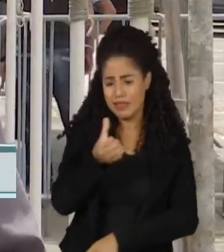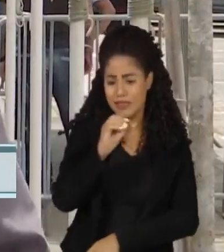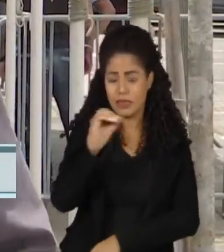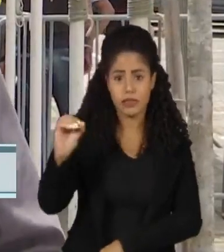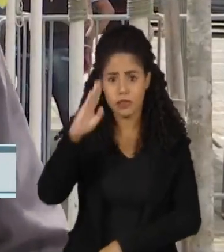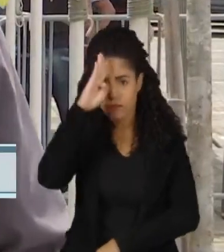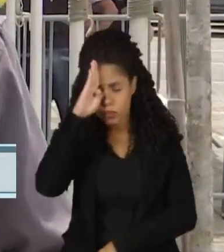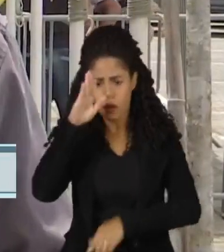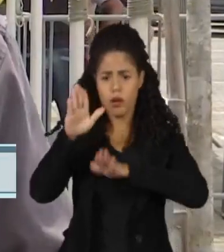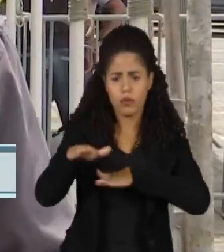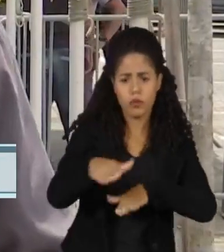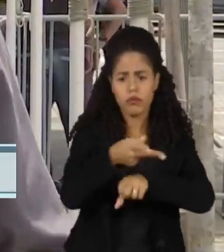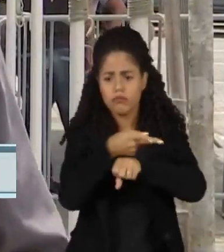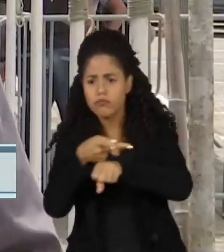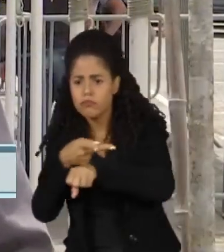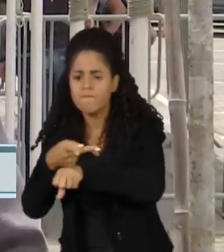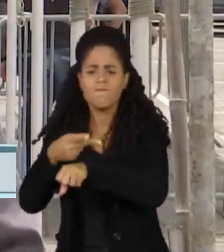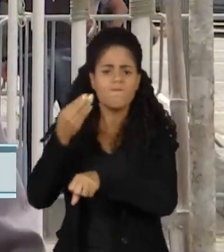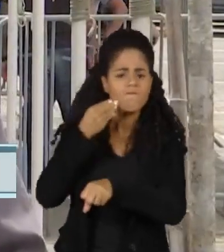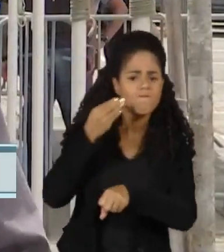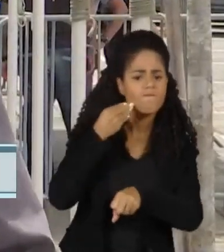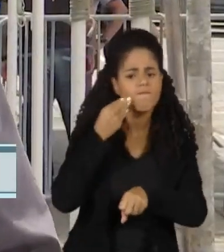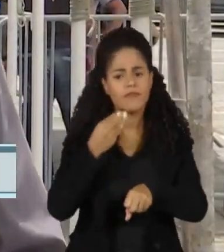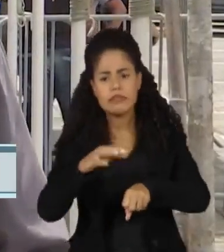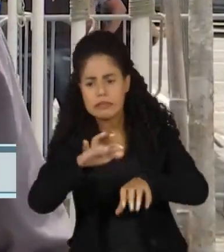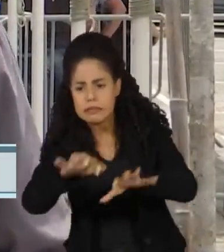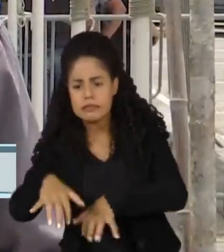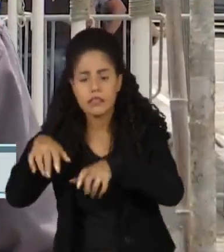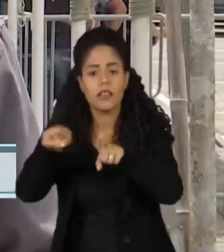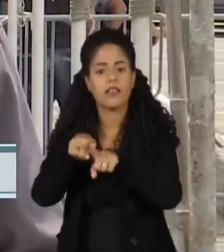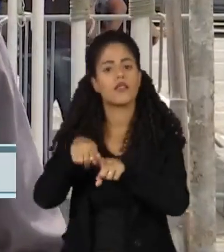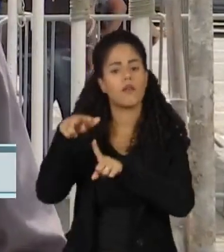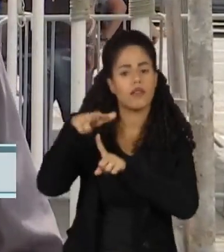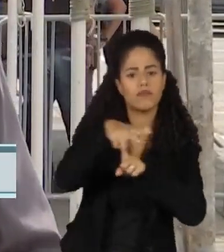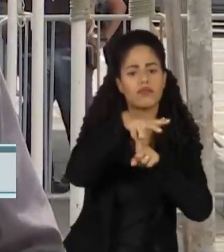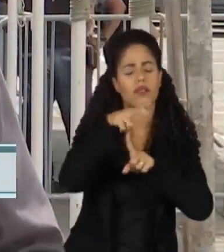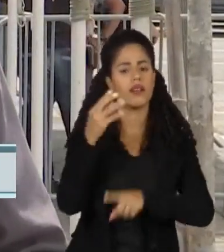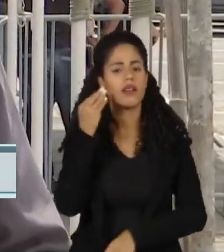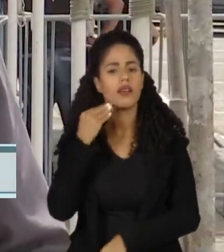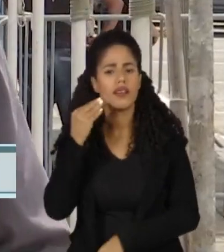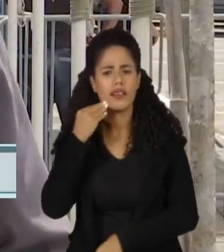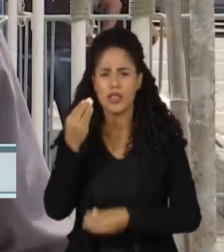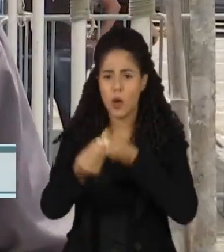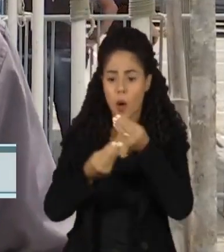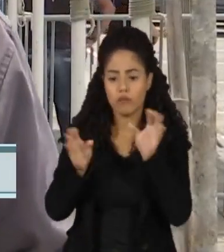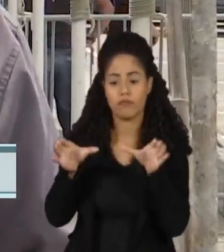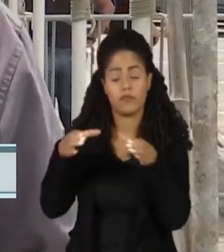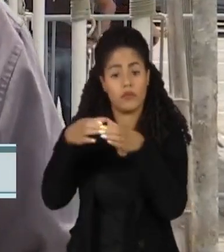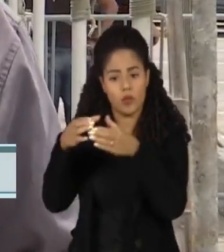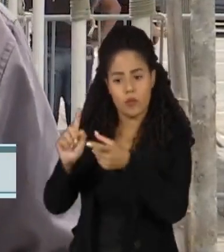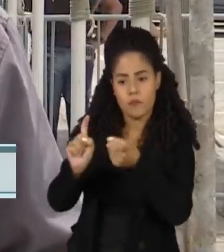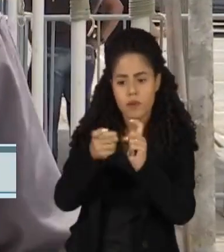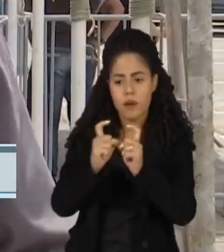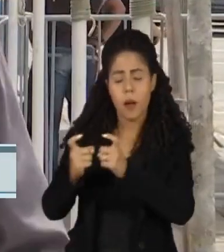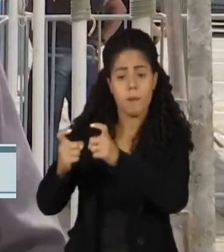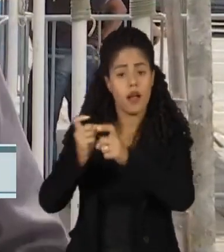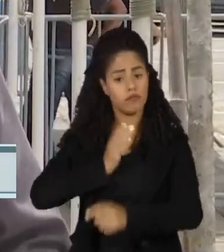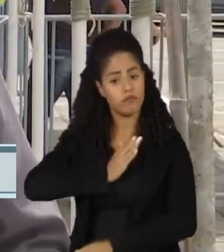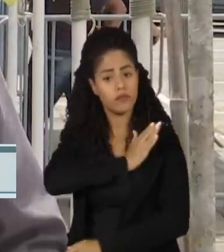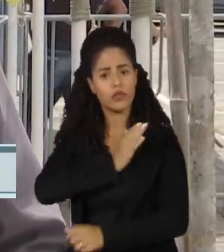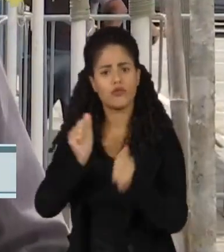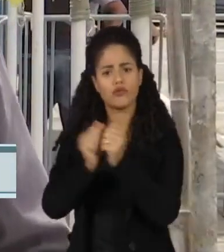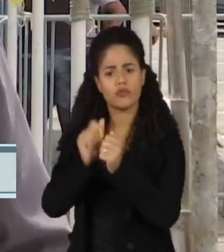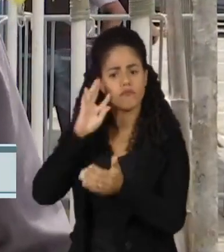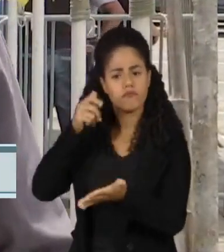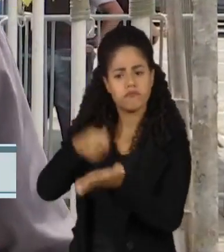também nas buscas, desobstruindo vias, com a ajuda também de seis aeronaves. Eles devem se reunir, o governador e o comandante, para